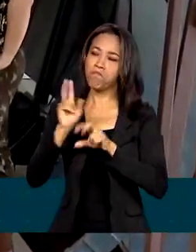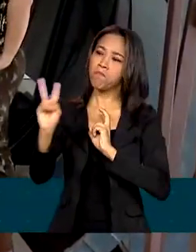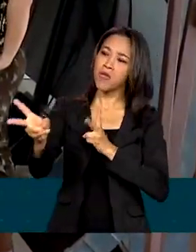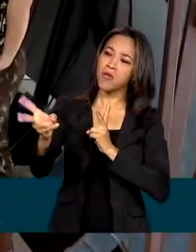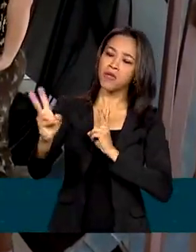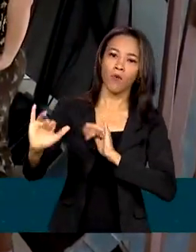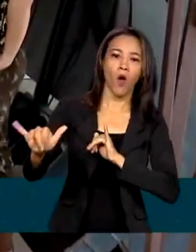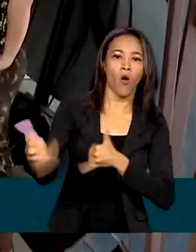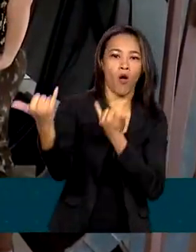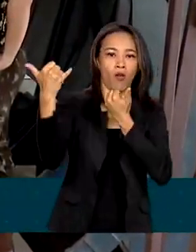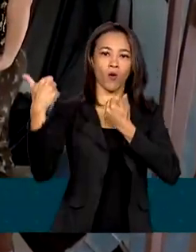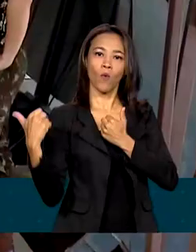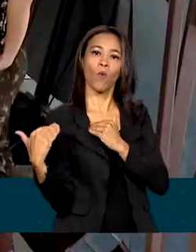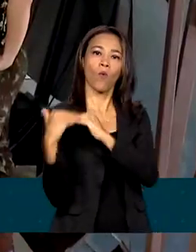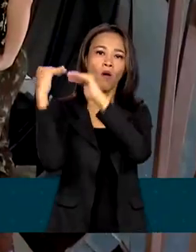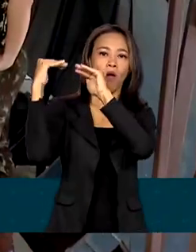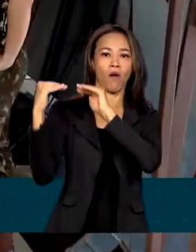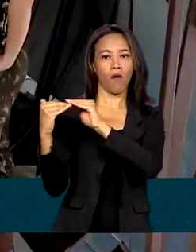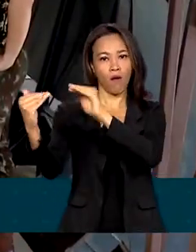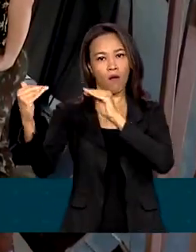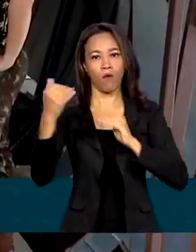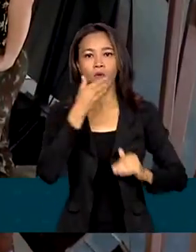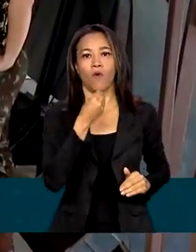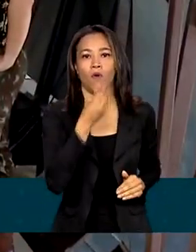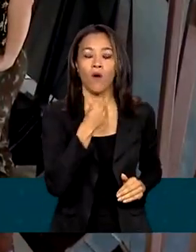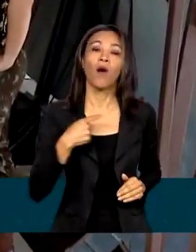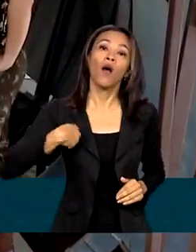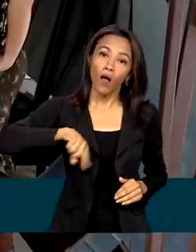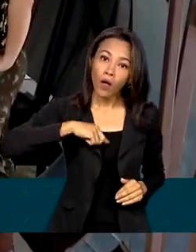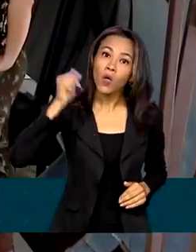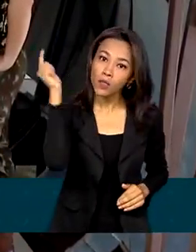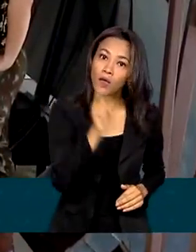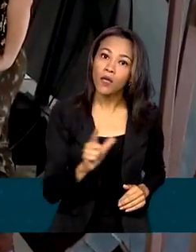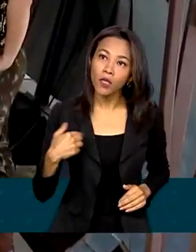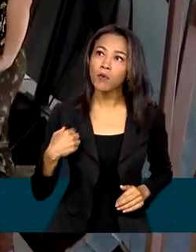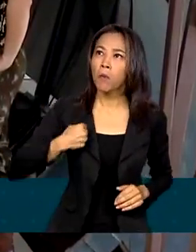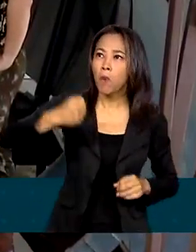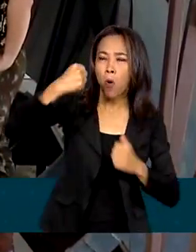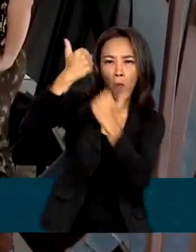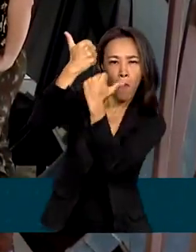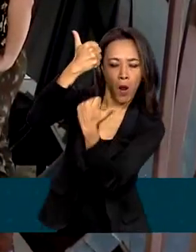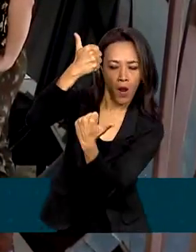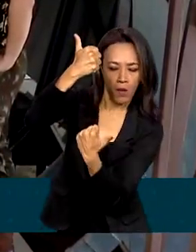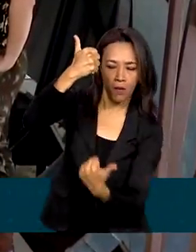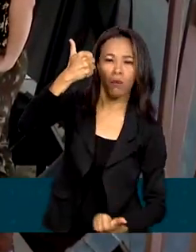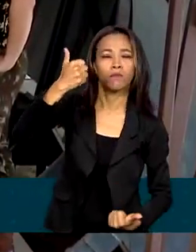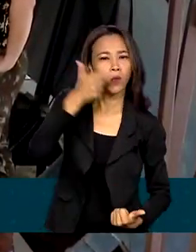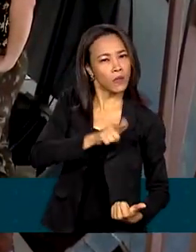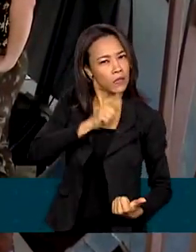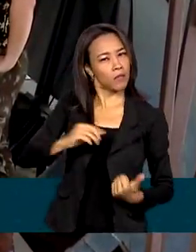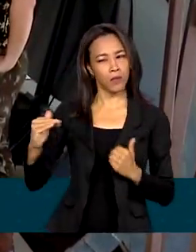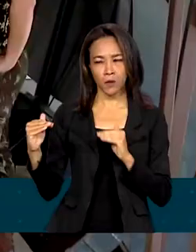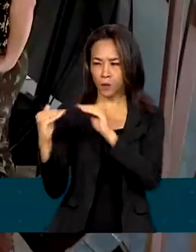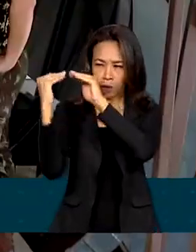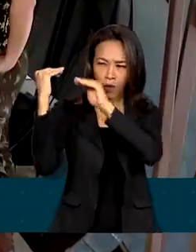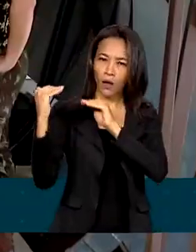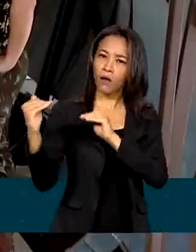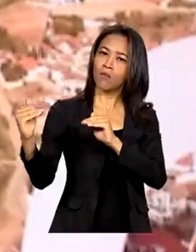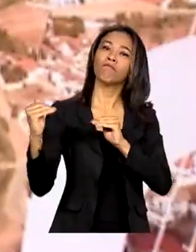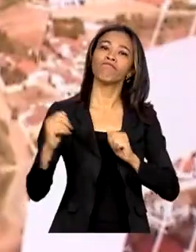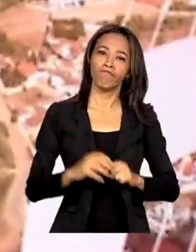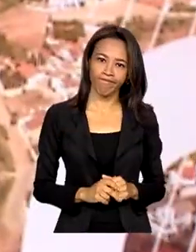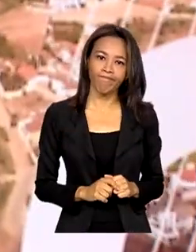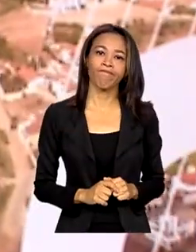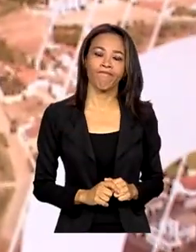oportunidades que os homens têm. A gente consegue chegar nos mesmos lugares e a gente pode estar exercendo as mesmas funções.